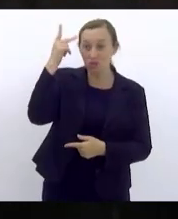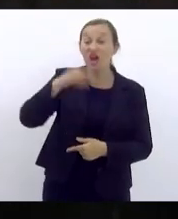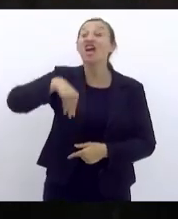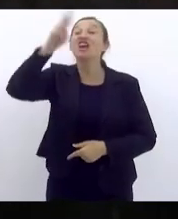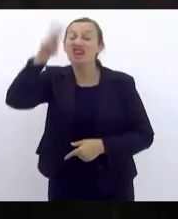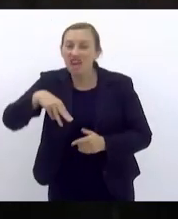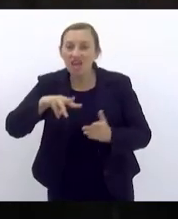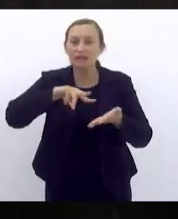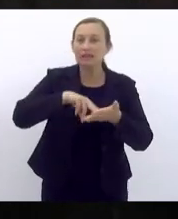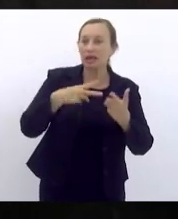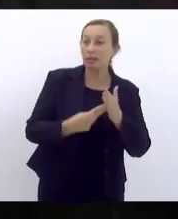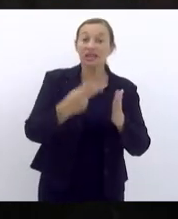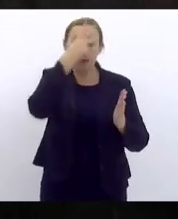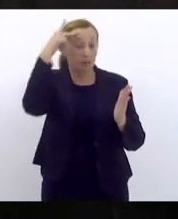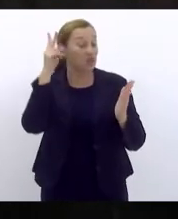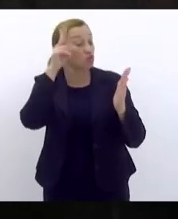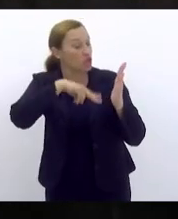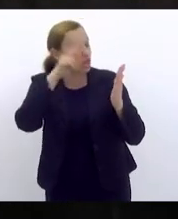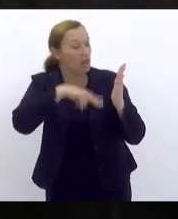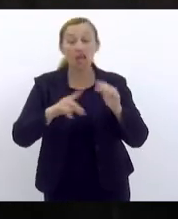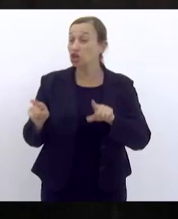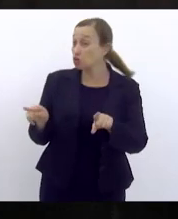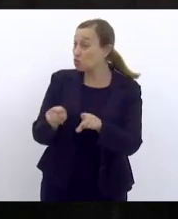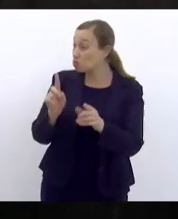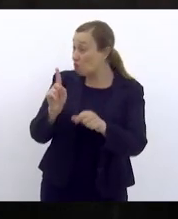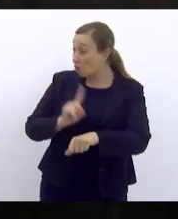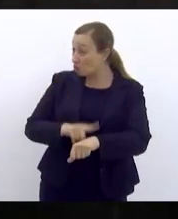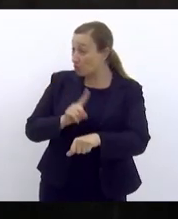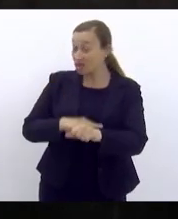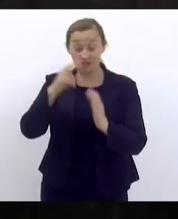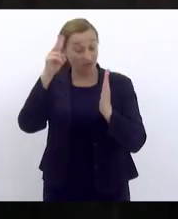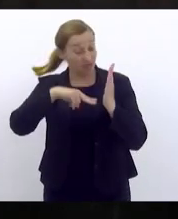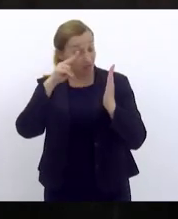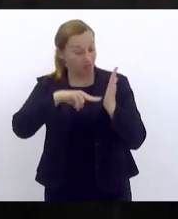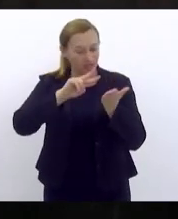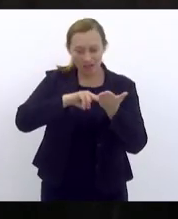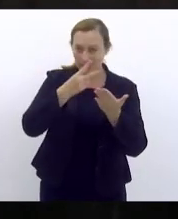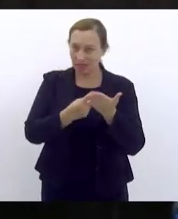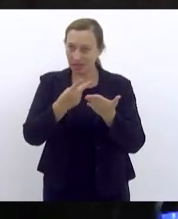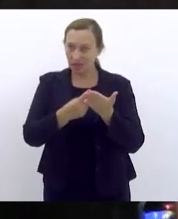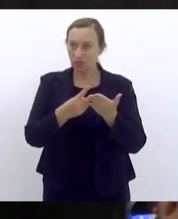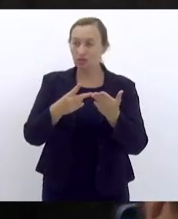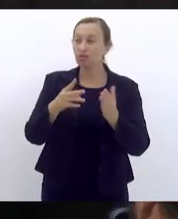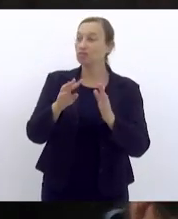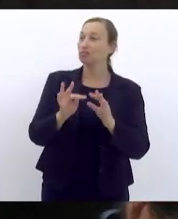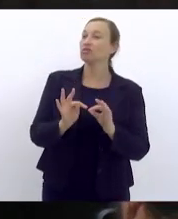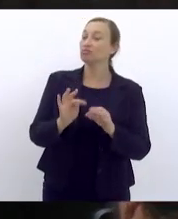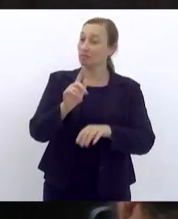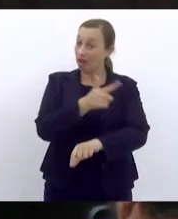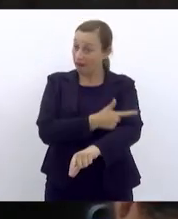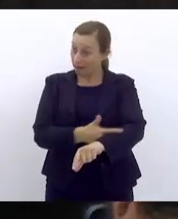e ainda quando estiver interpretando por uma questão de honestidade intelectual isso deve ser dito